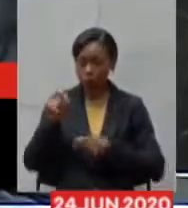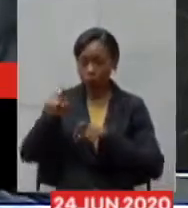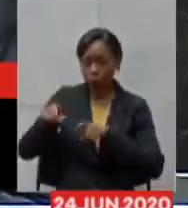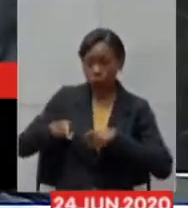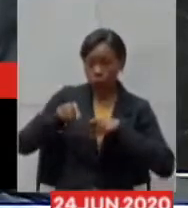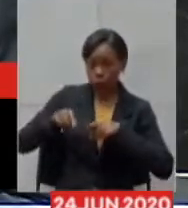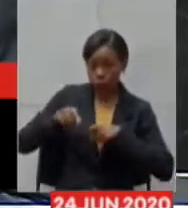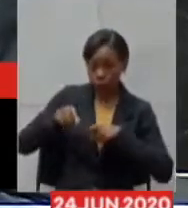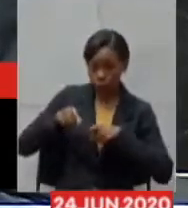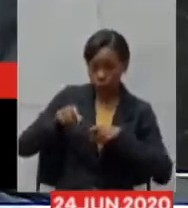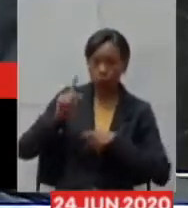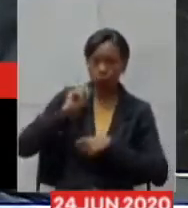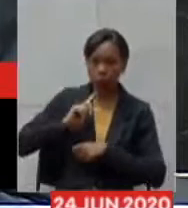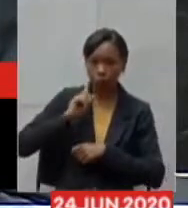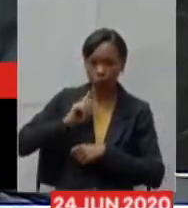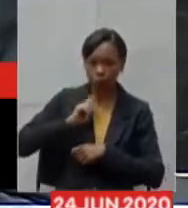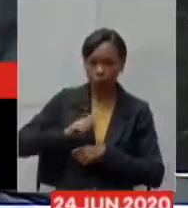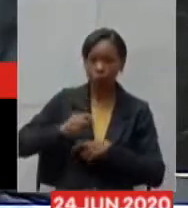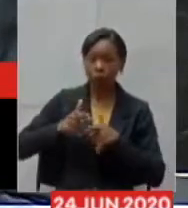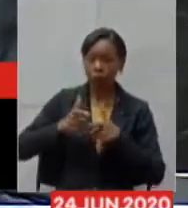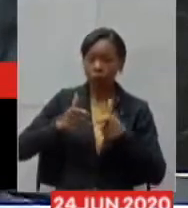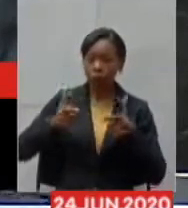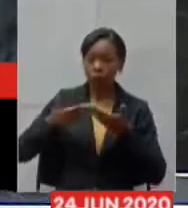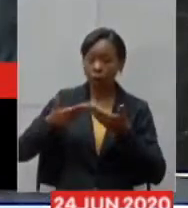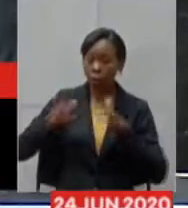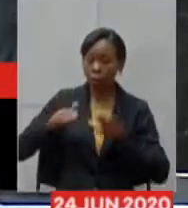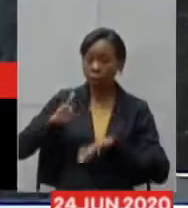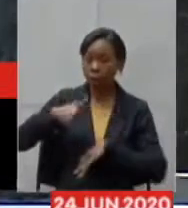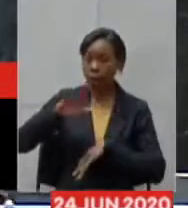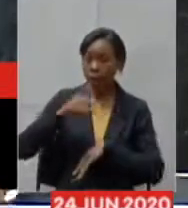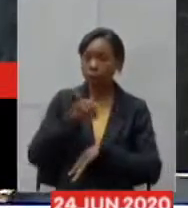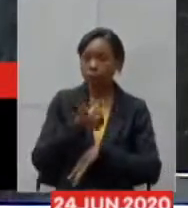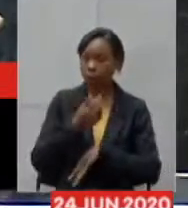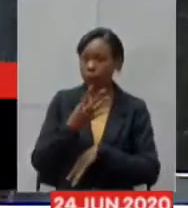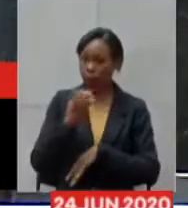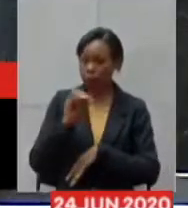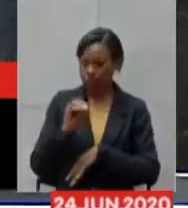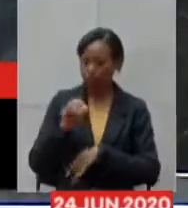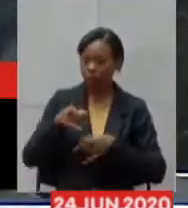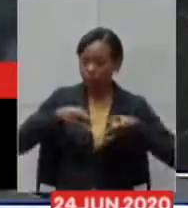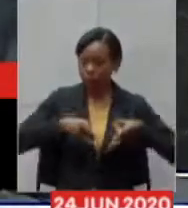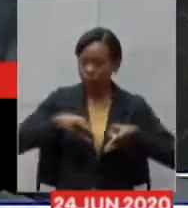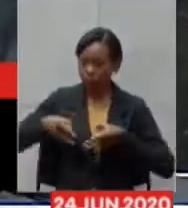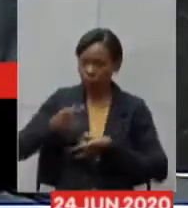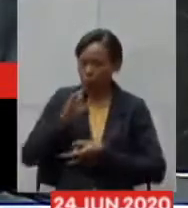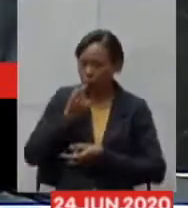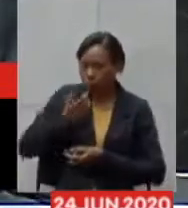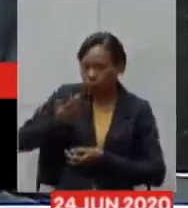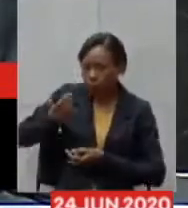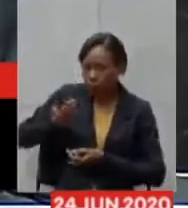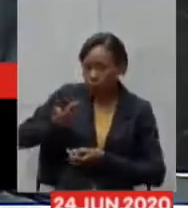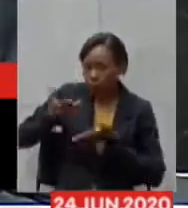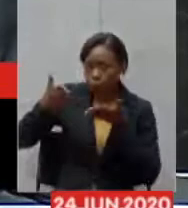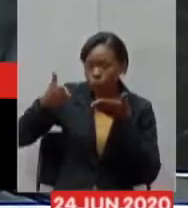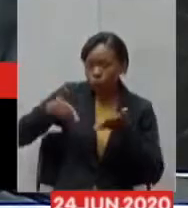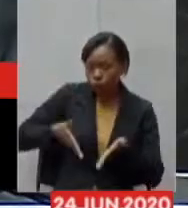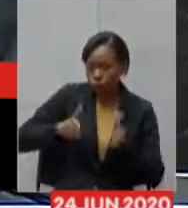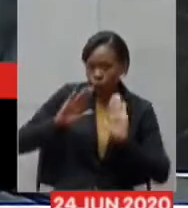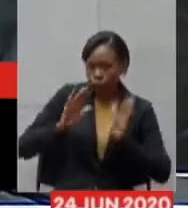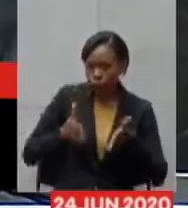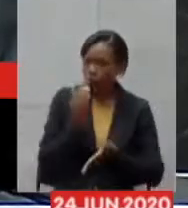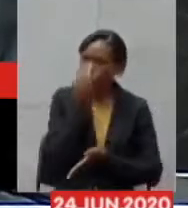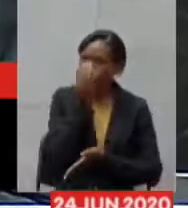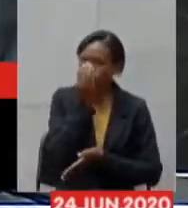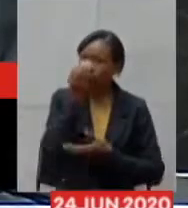abrimos mais de 140 leitos recentemente com a chegada dos respiradores dentro da